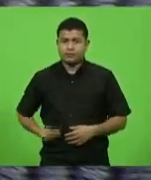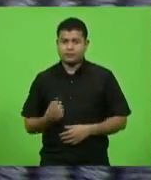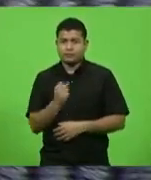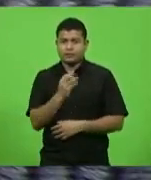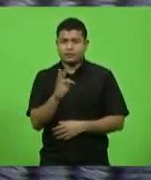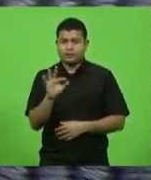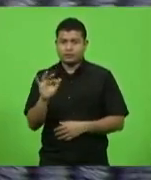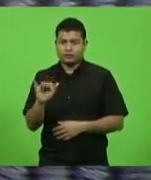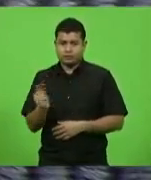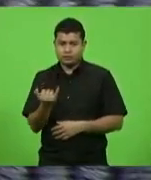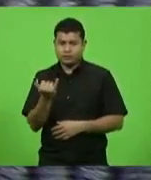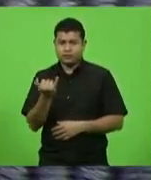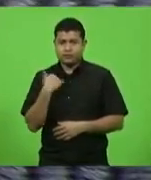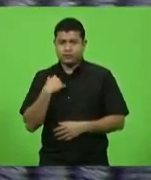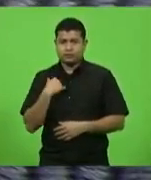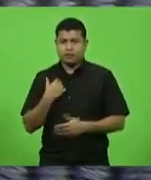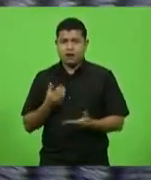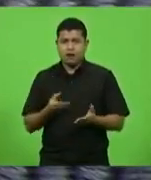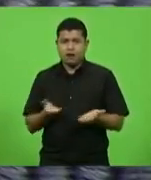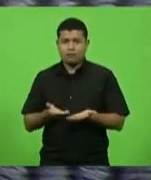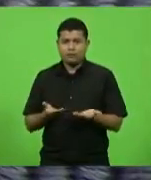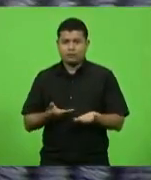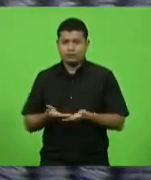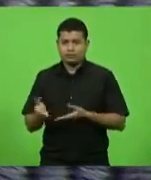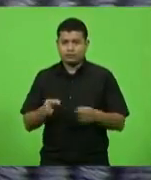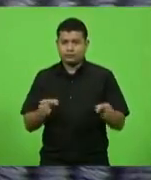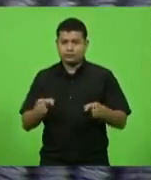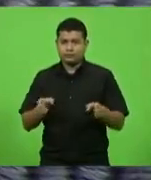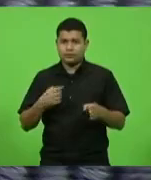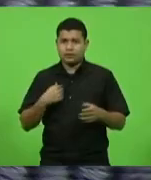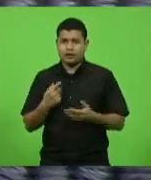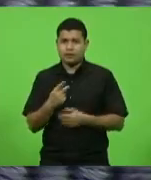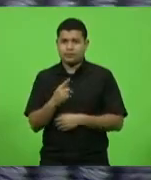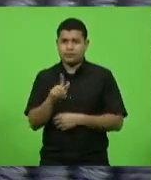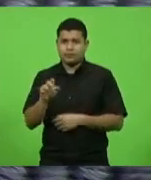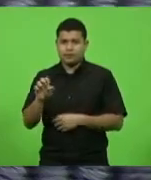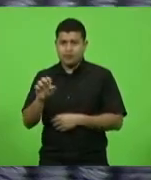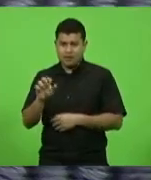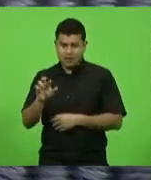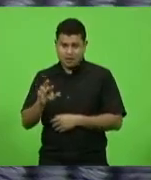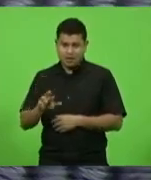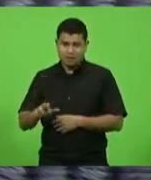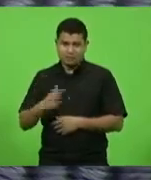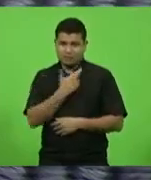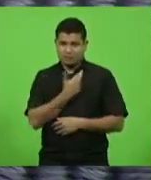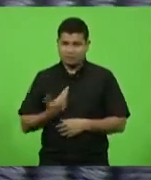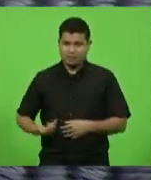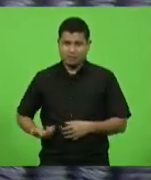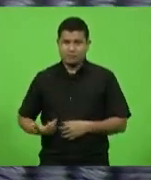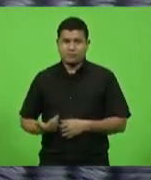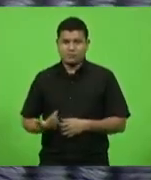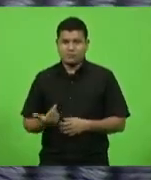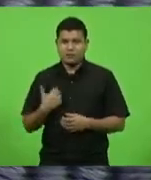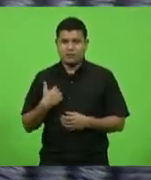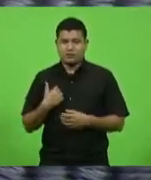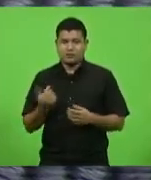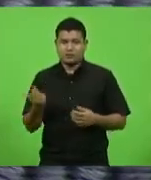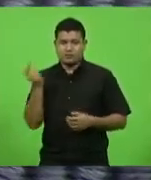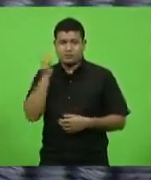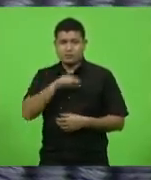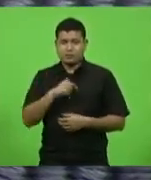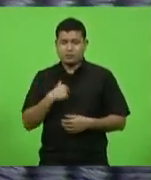abrir prazo para que a Procuradoria-Geral da República se manifeste. Apenas trazendo uma informação que acabou de ser